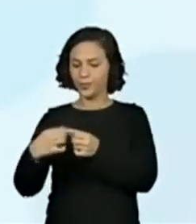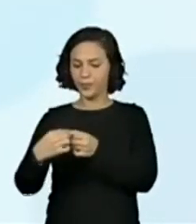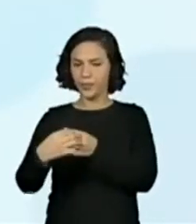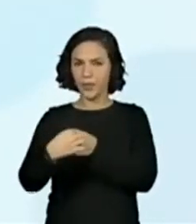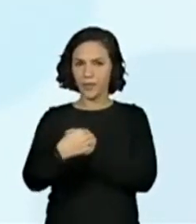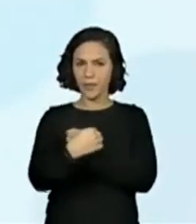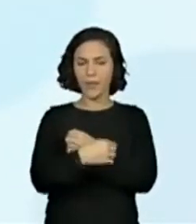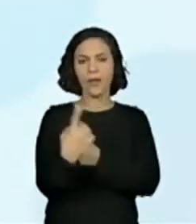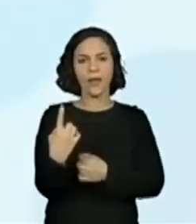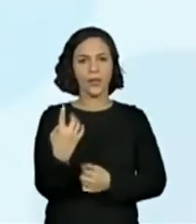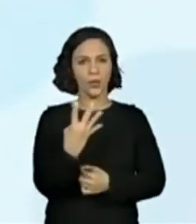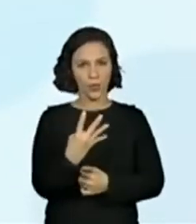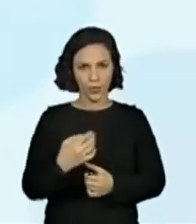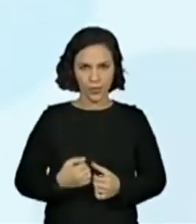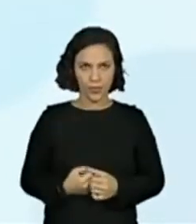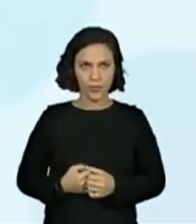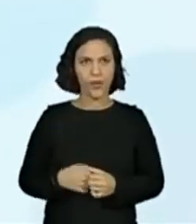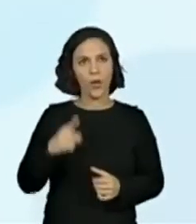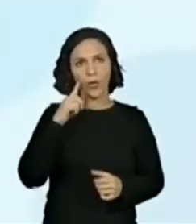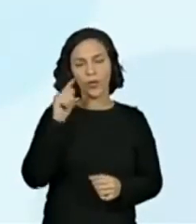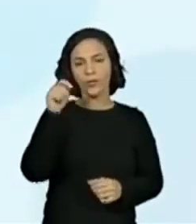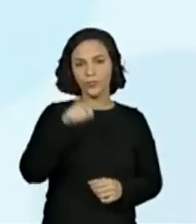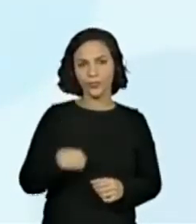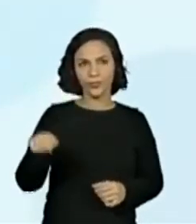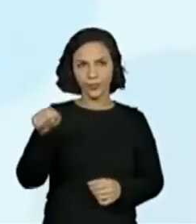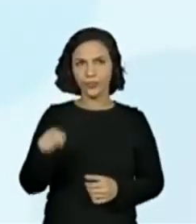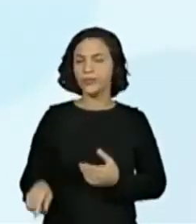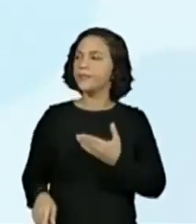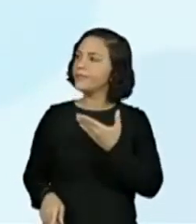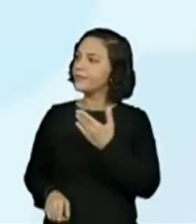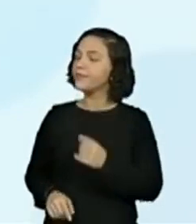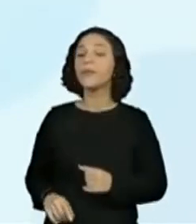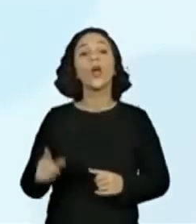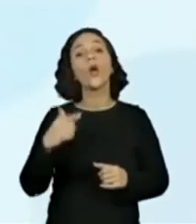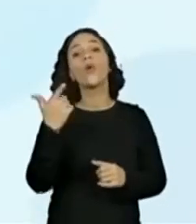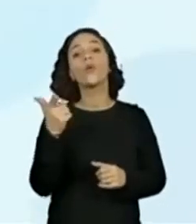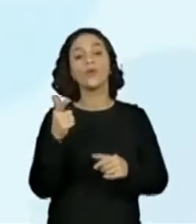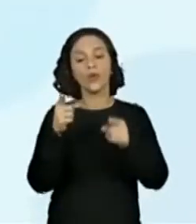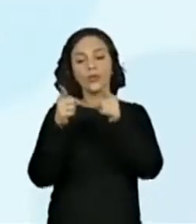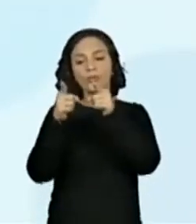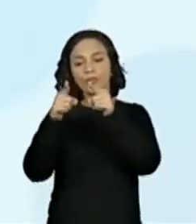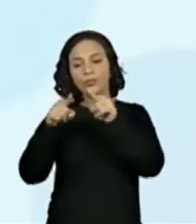Quatorze. Então, a gente vai circular aqui quatorze. E de lírios?